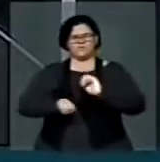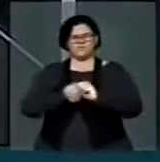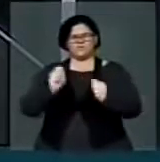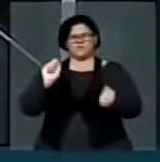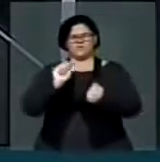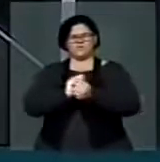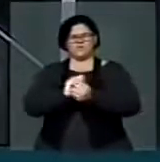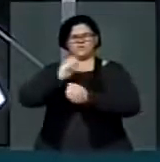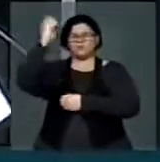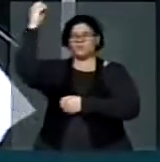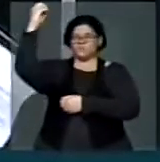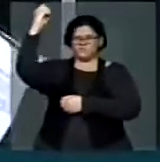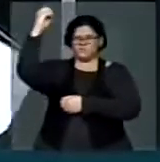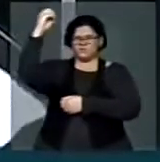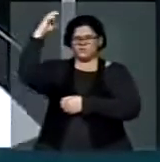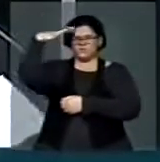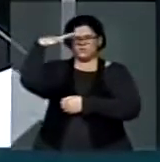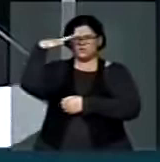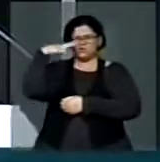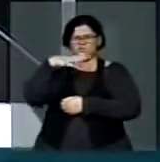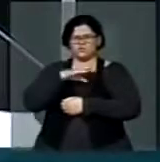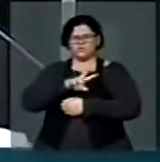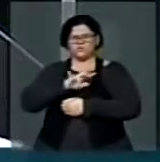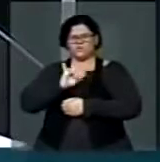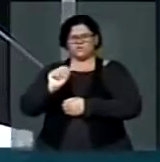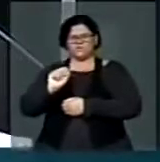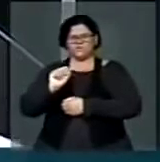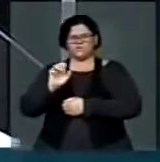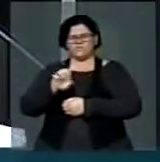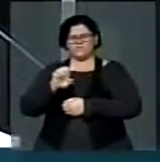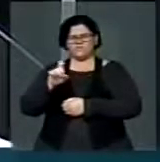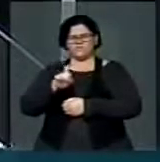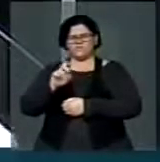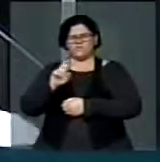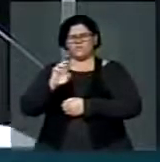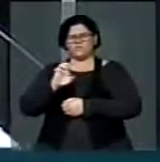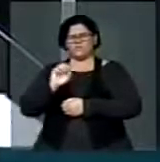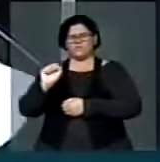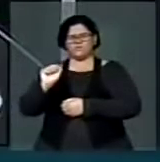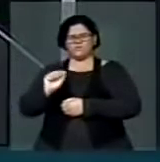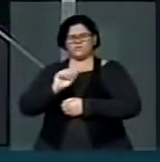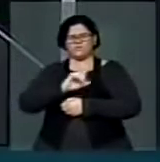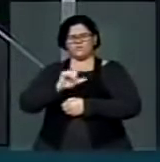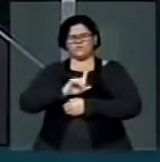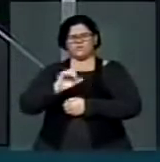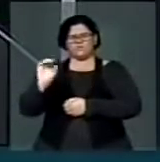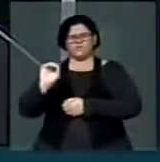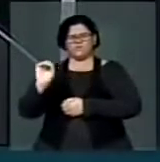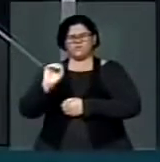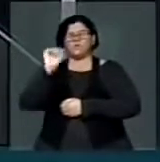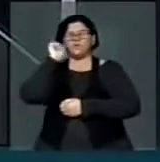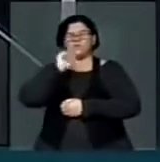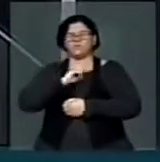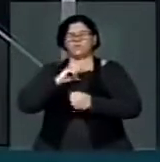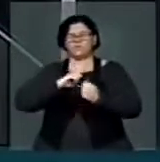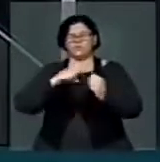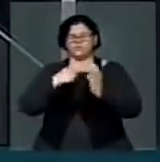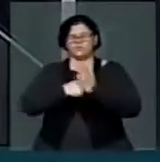iluminação na via expressa leste-oeste da minha cidade, onde as mulheres são agredidas.